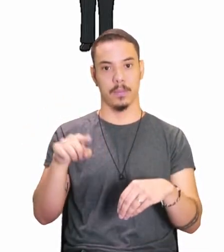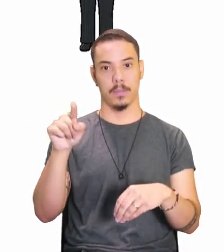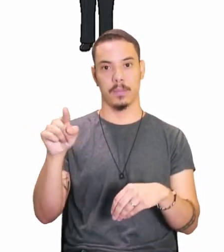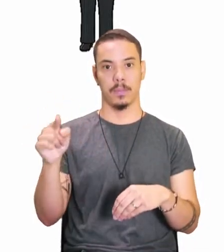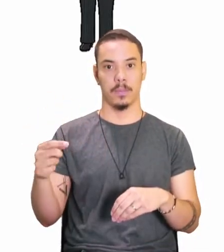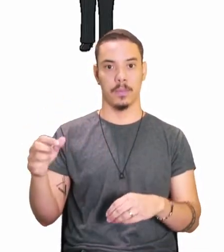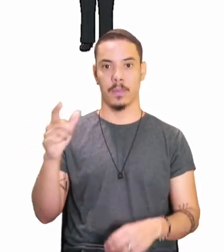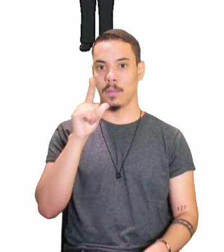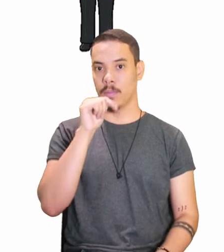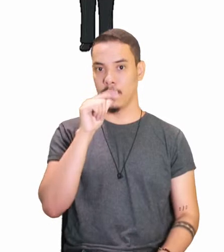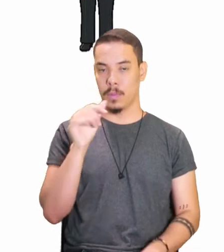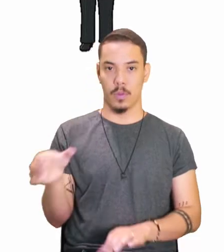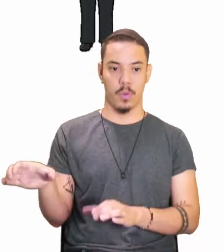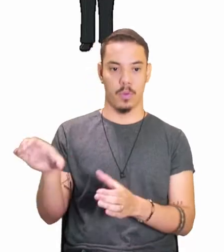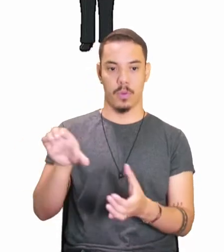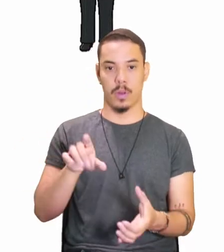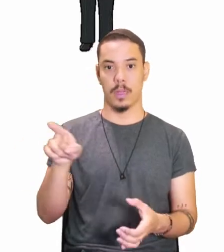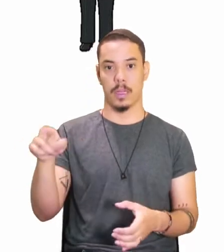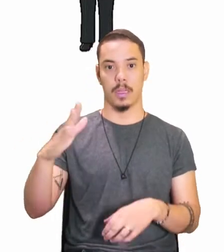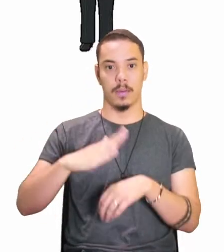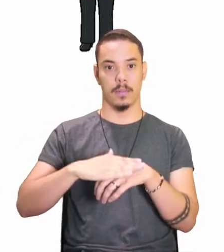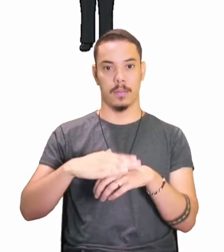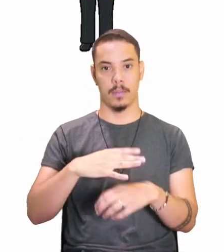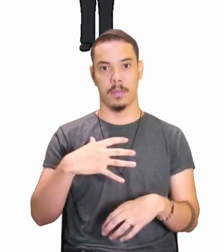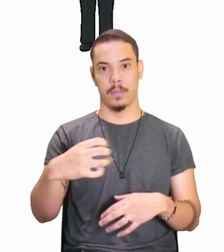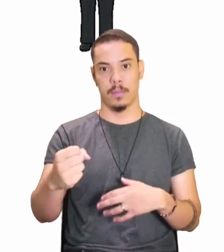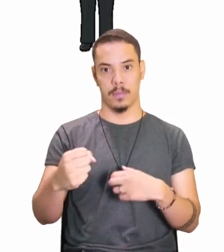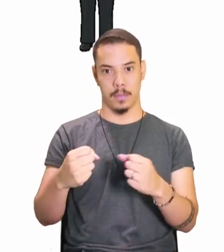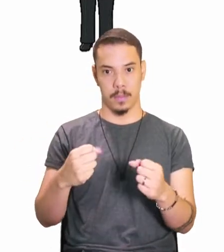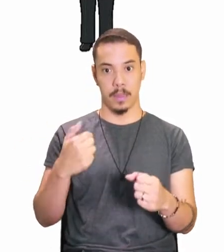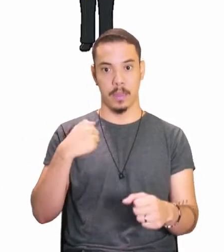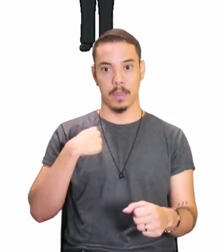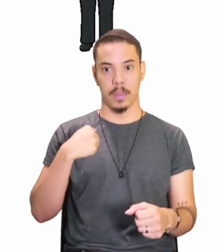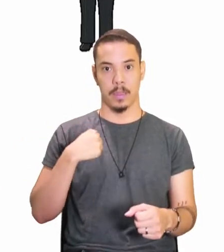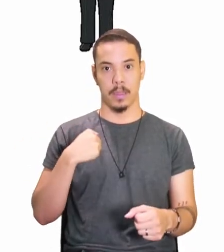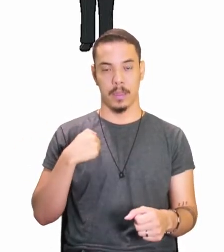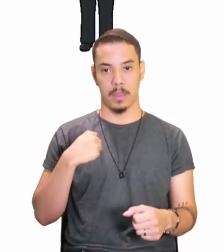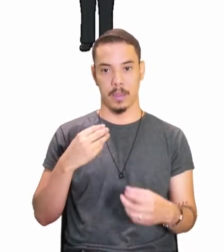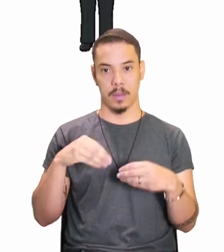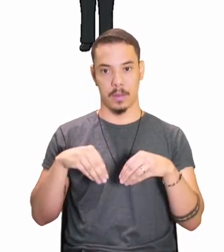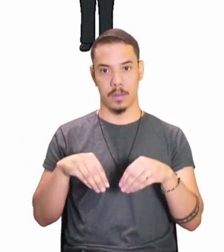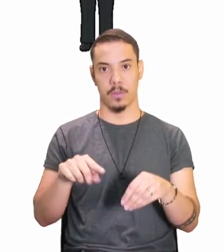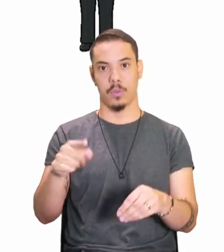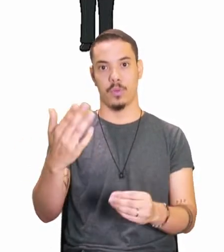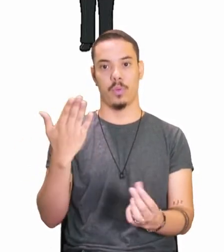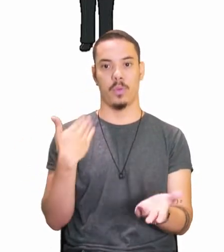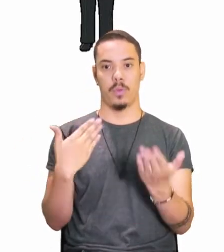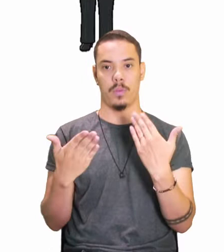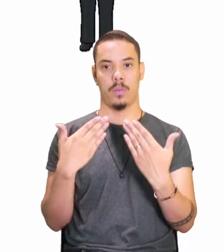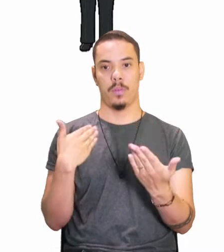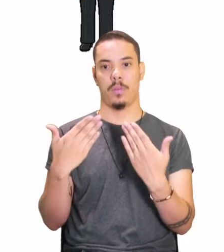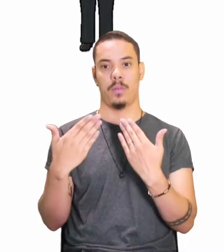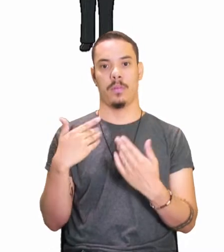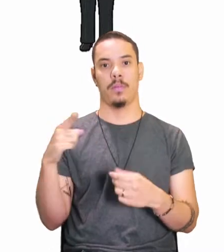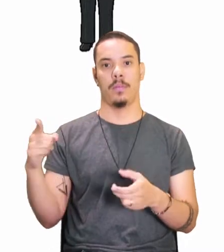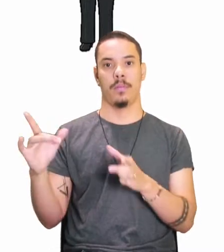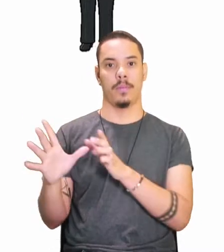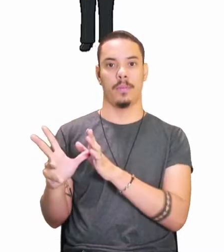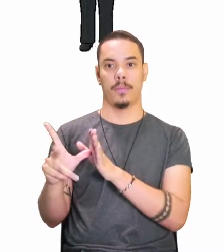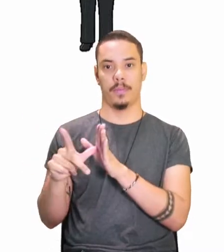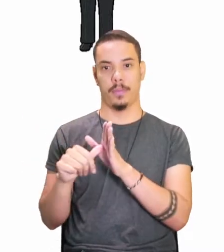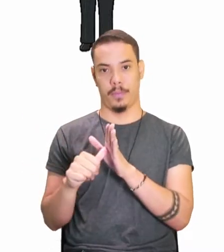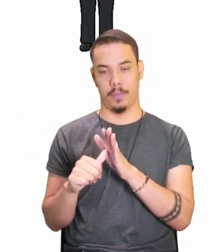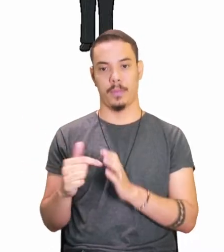adubas. Ele colhe. Eu ajunto, tu conversas. Ele rouba.